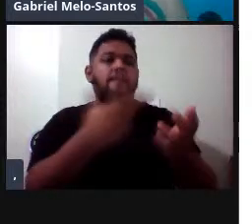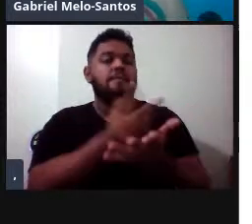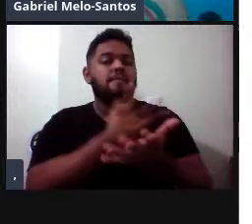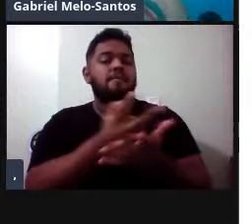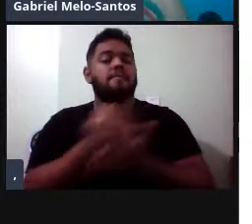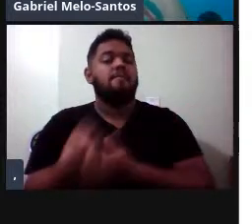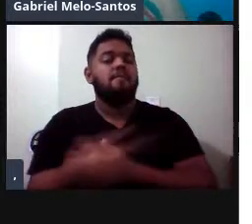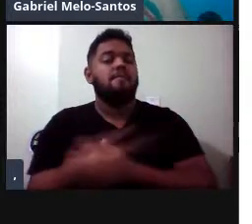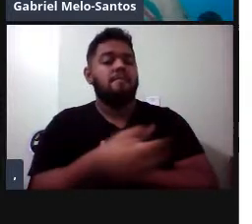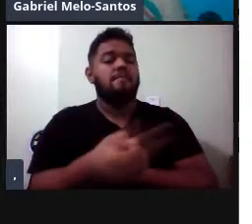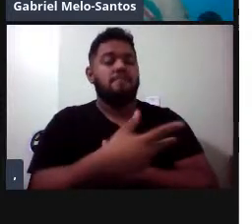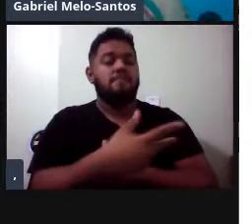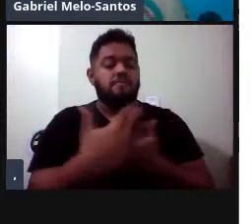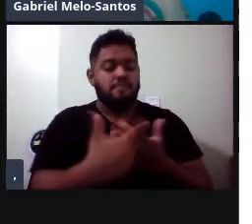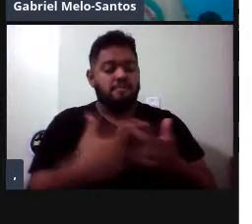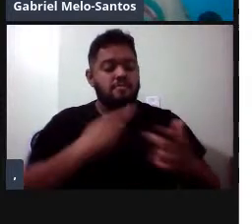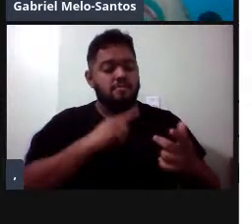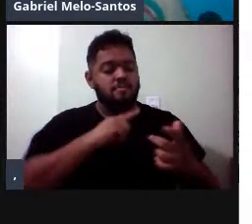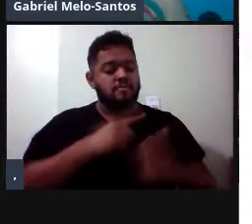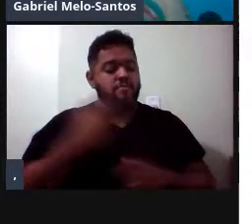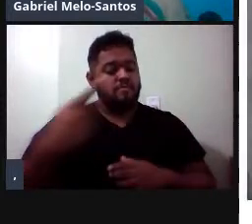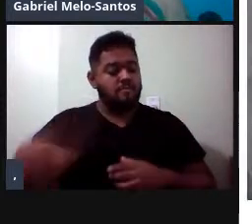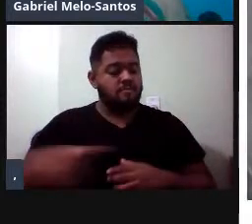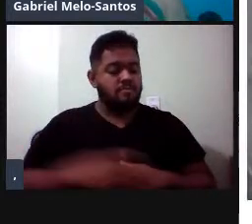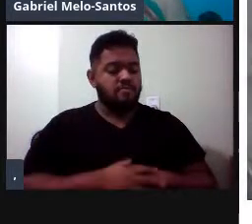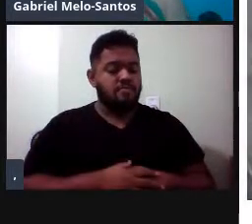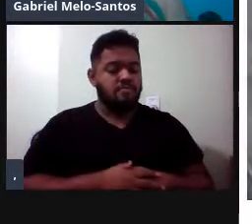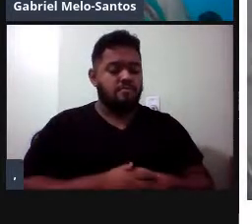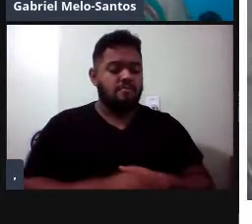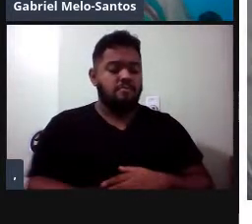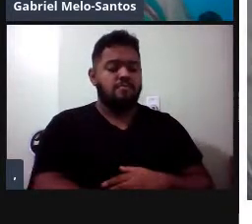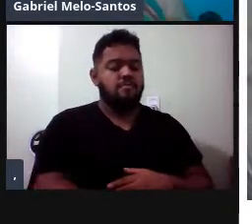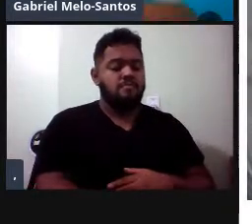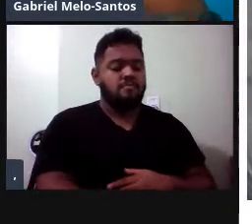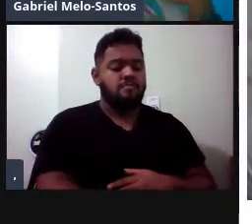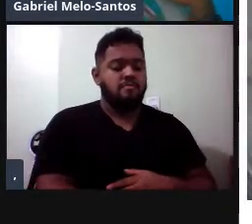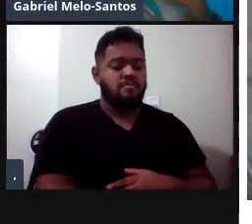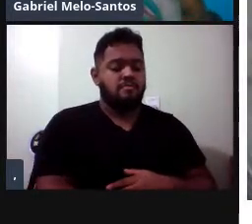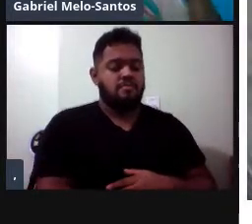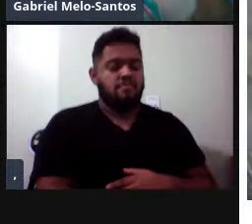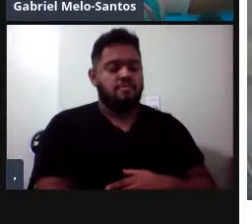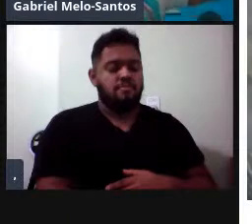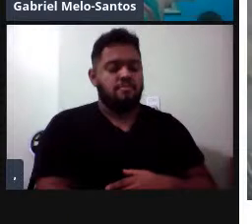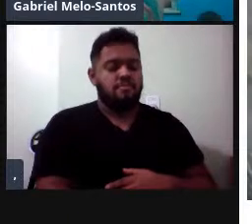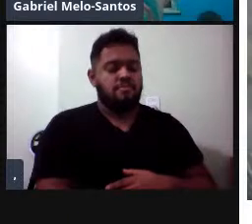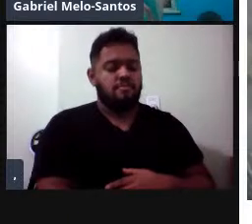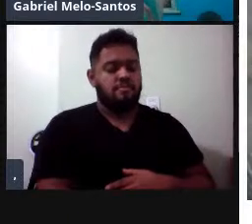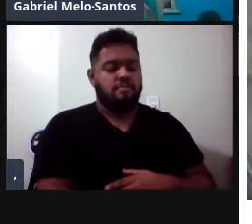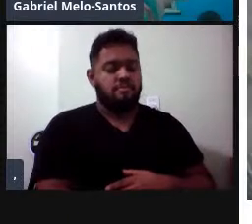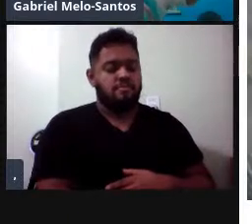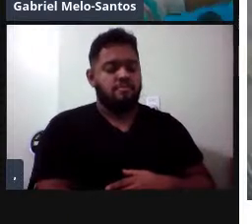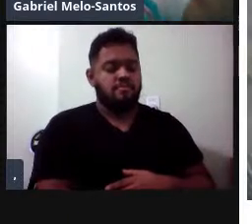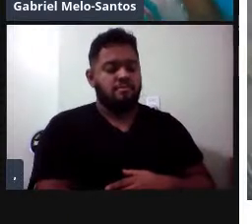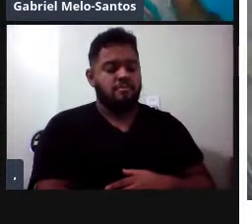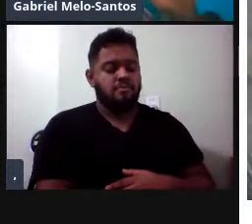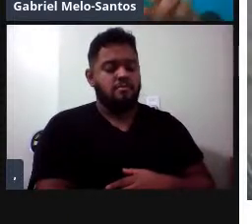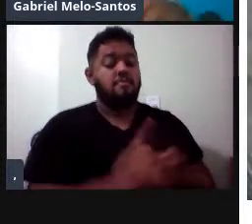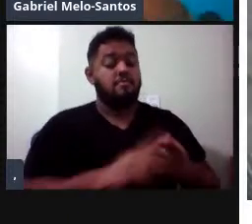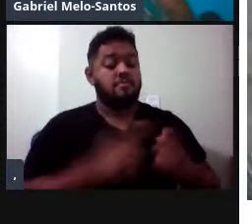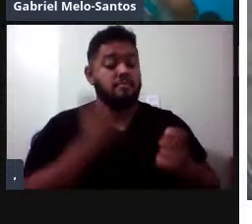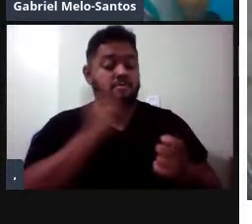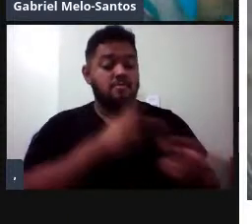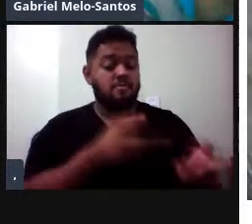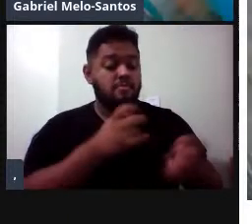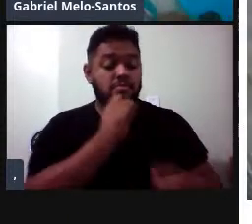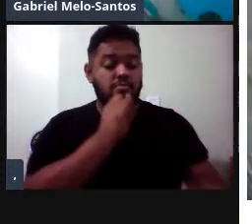novas que cada animal tem e para ir monitorando. A gente também conseguia diferenciar claramente para vocês terem